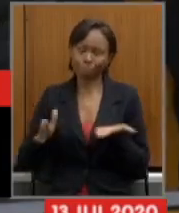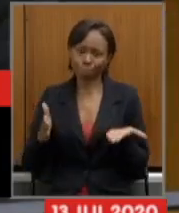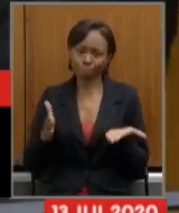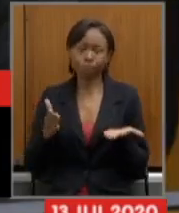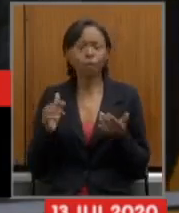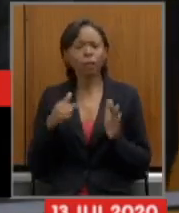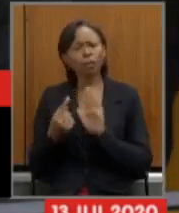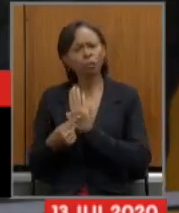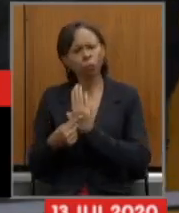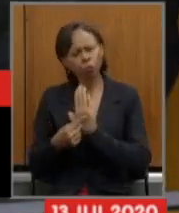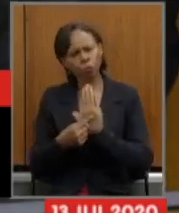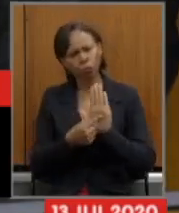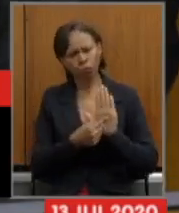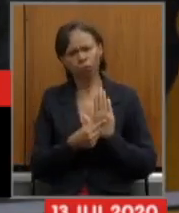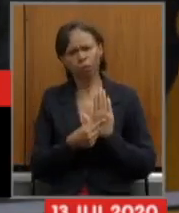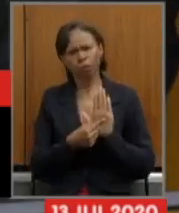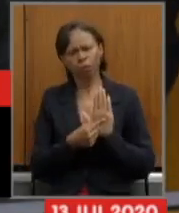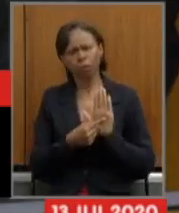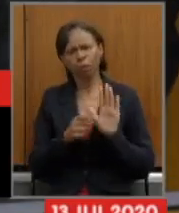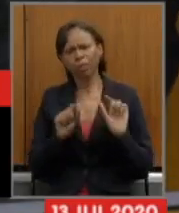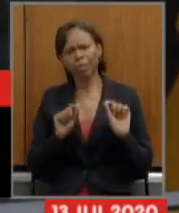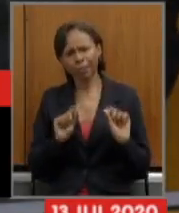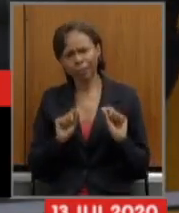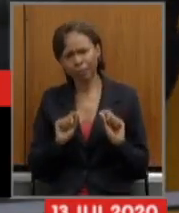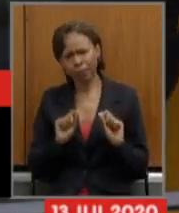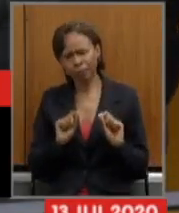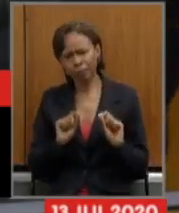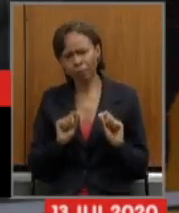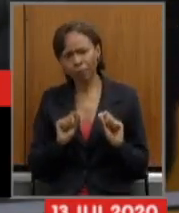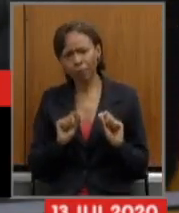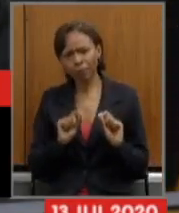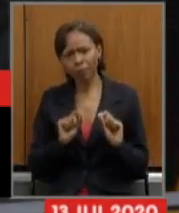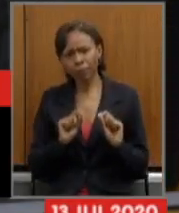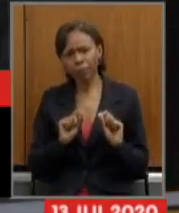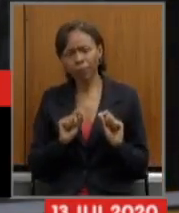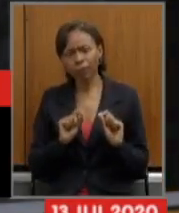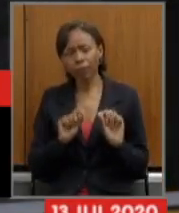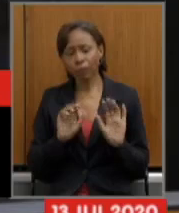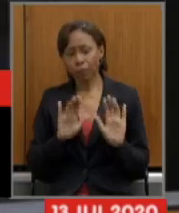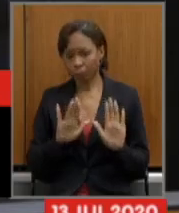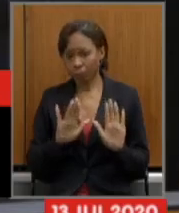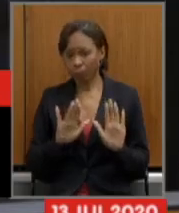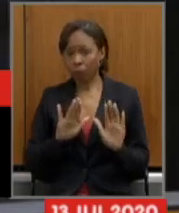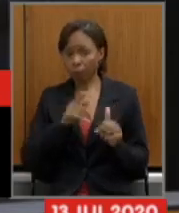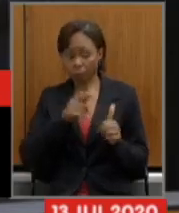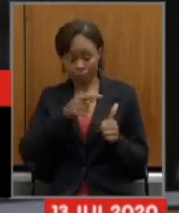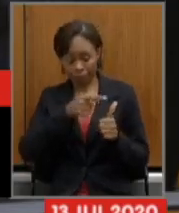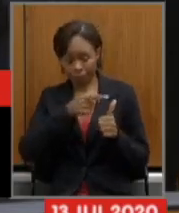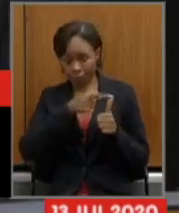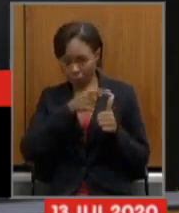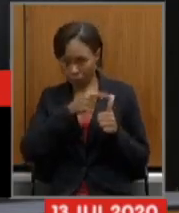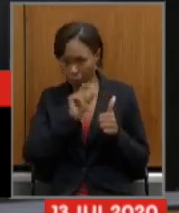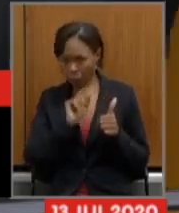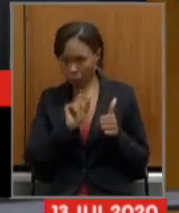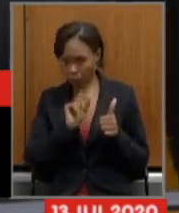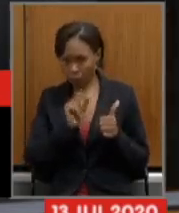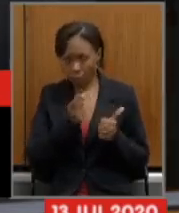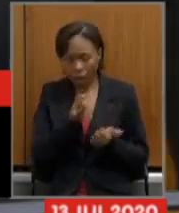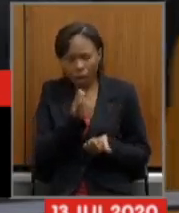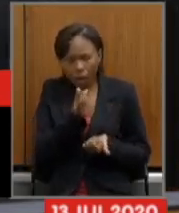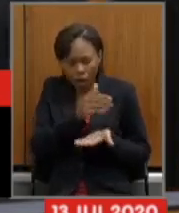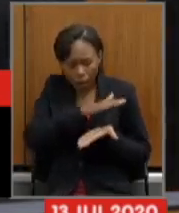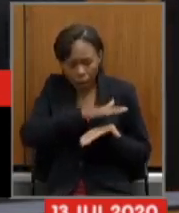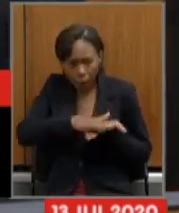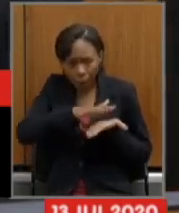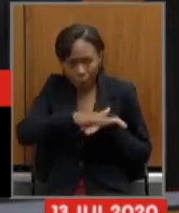senhoras deputadas, que, primeiro, as despesas, e principalmente